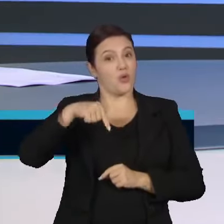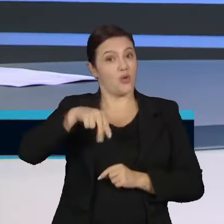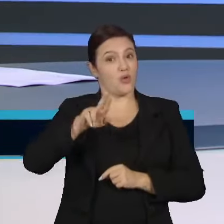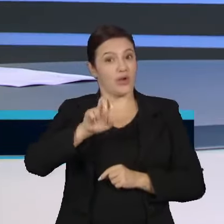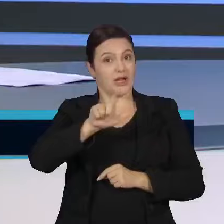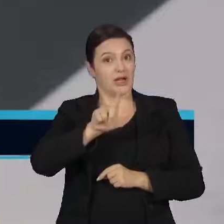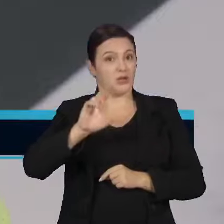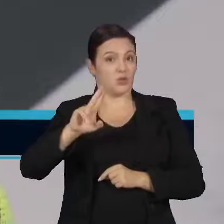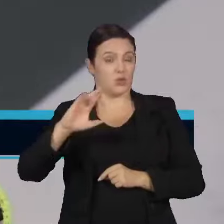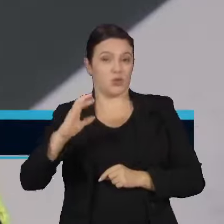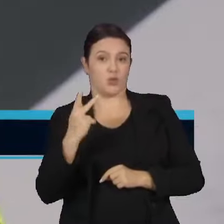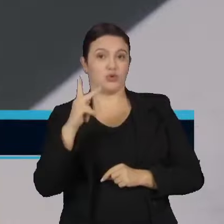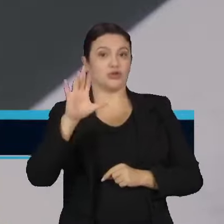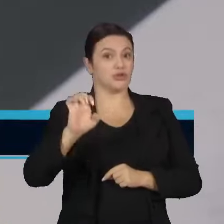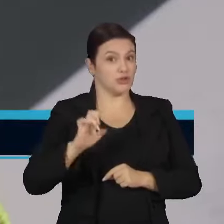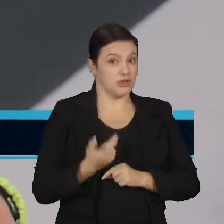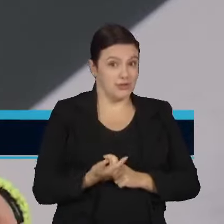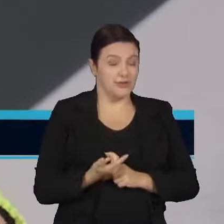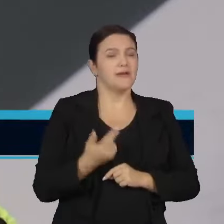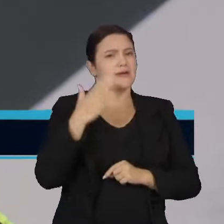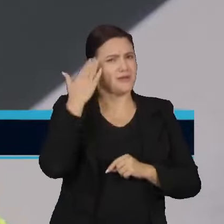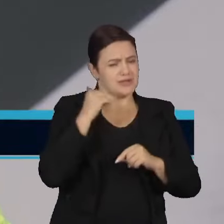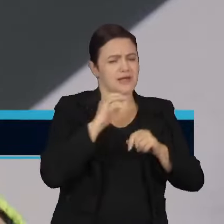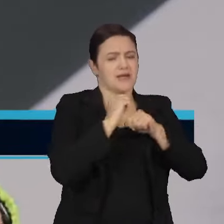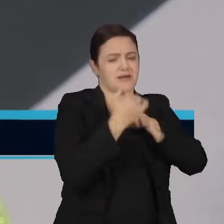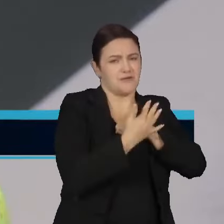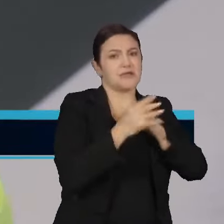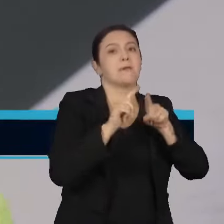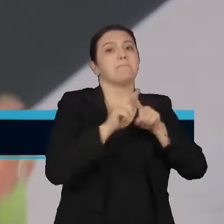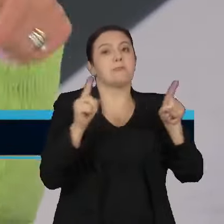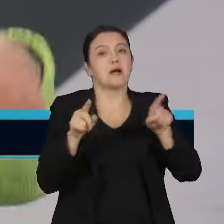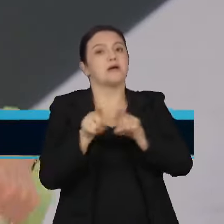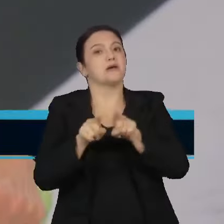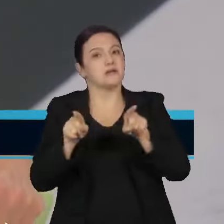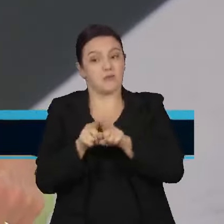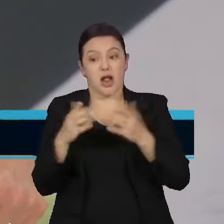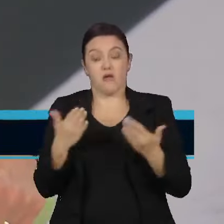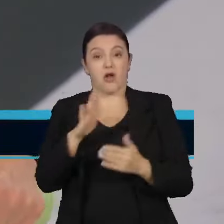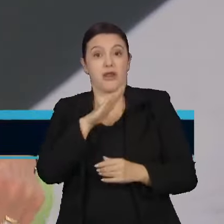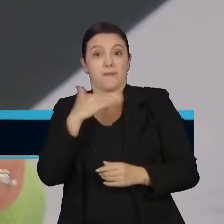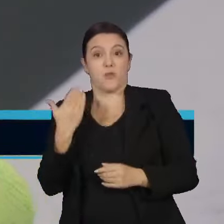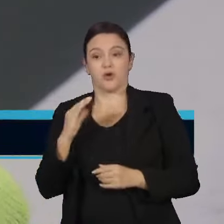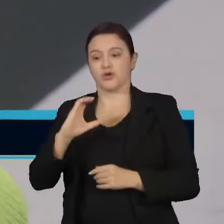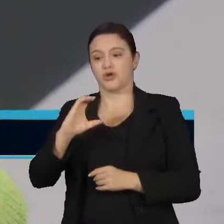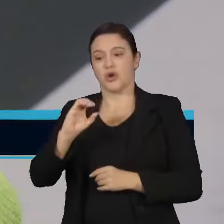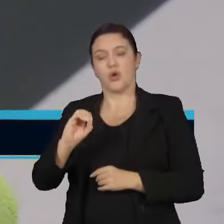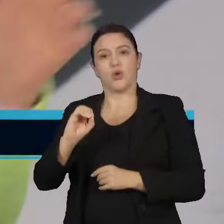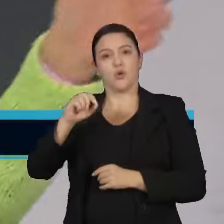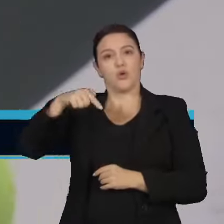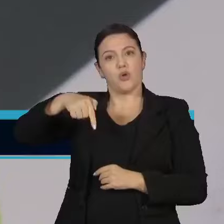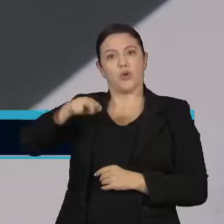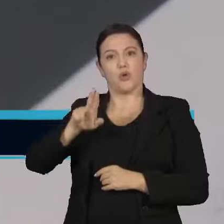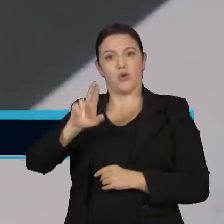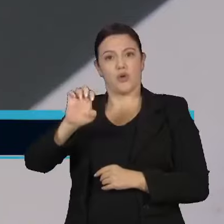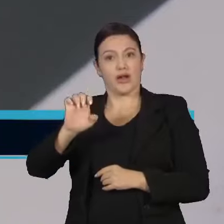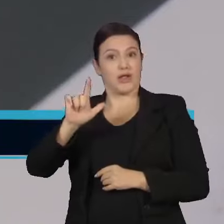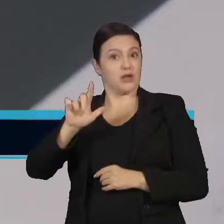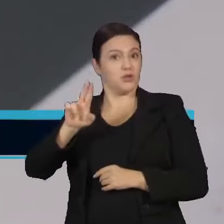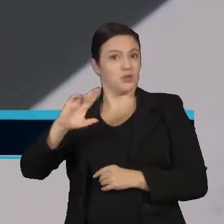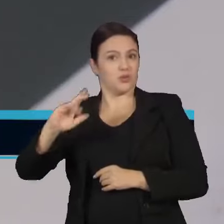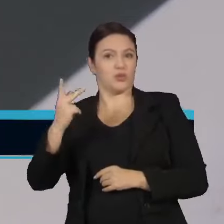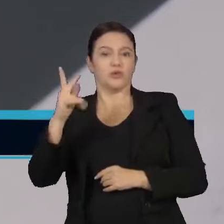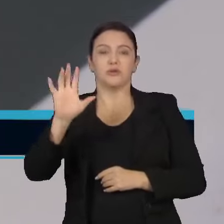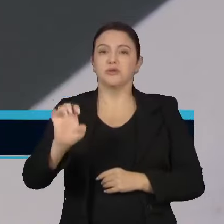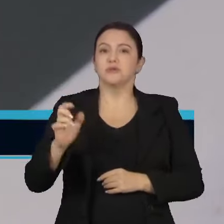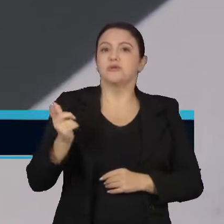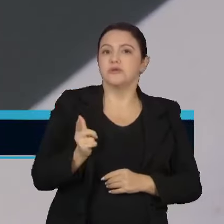qual é o potencial de morte por coqueluche neste momento em São Paulo e Rio, que nós